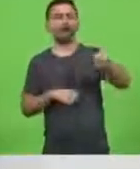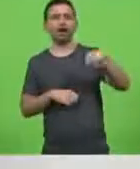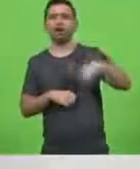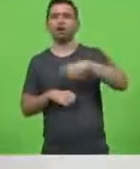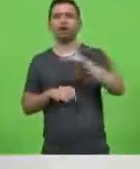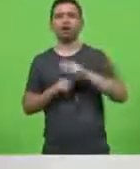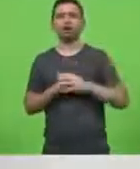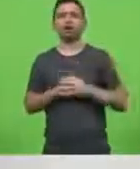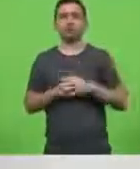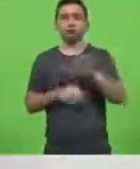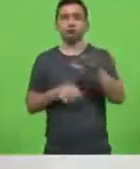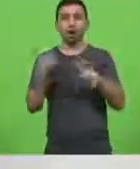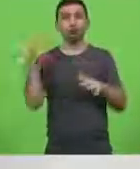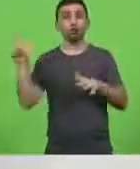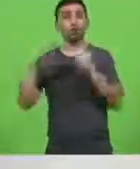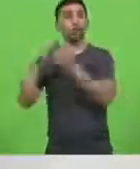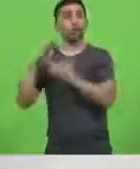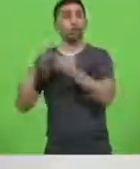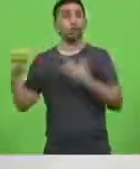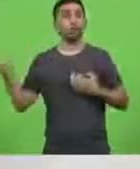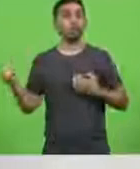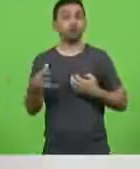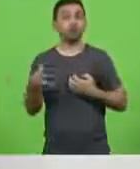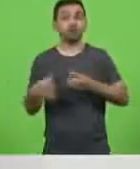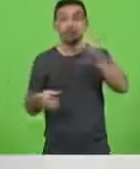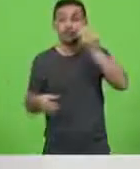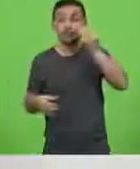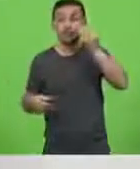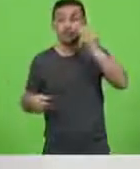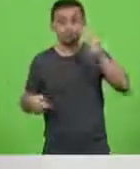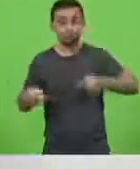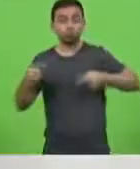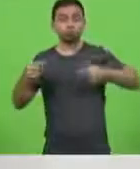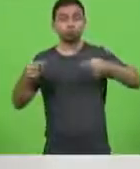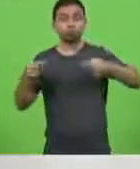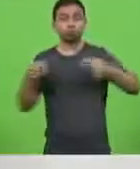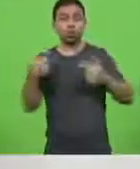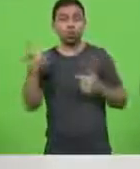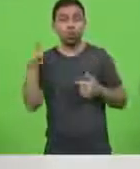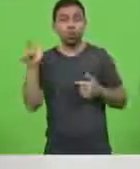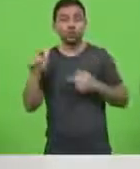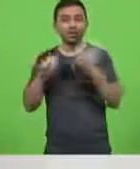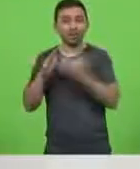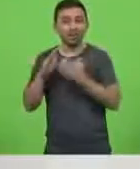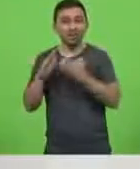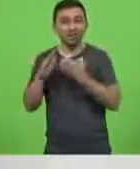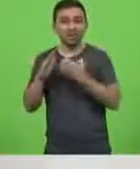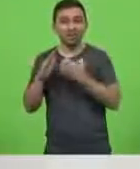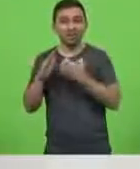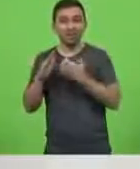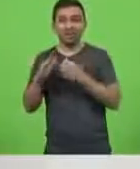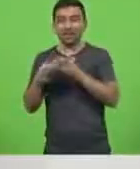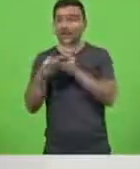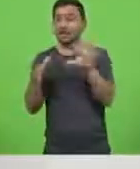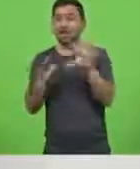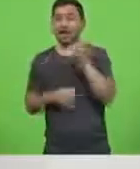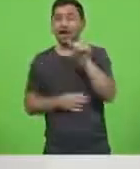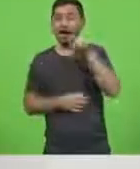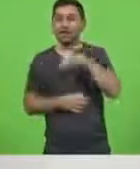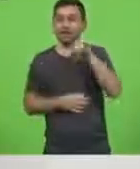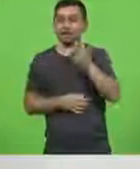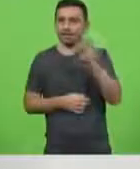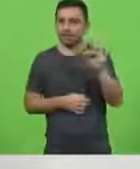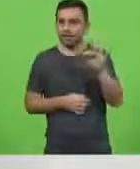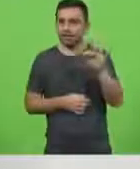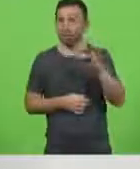aqui agora a empresa nova que tenta concorrer que tenta concorrer que tem autorização da NTT que é o que importa para fazer